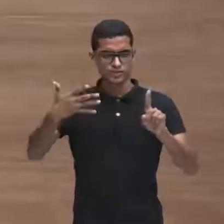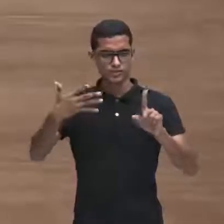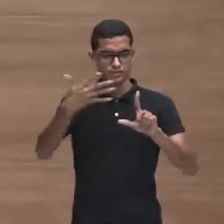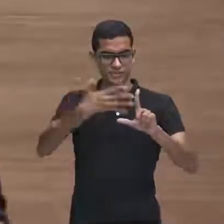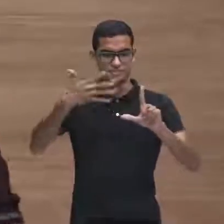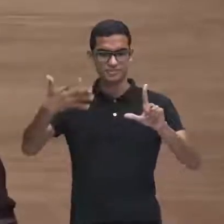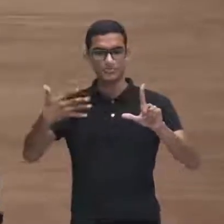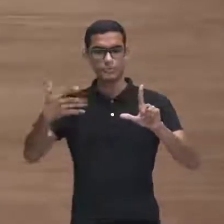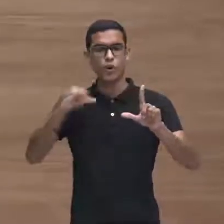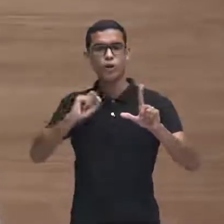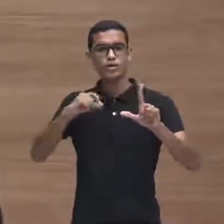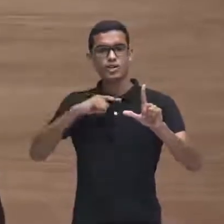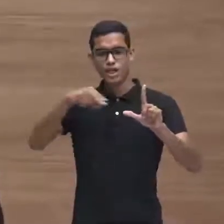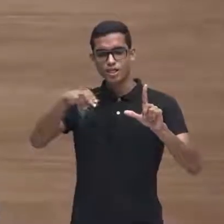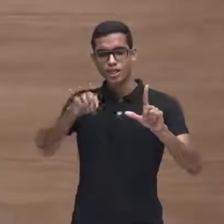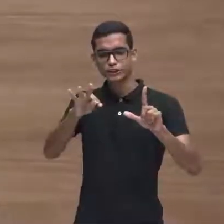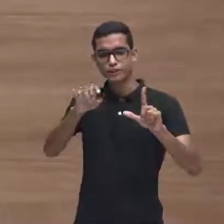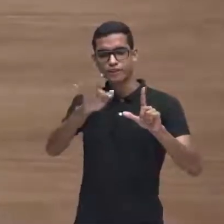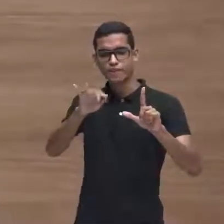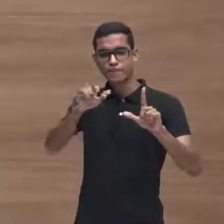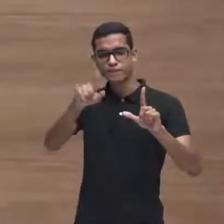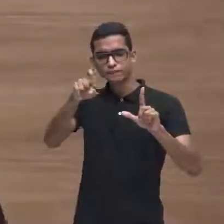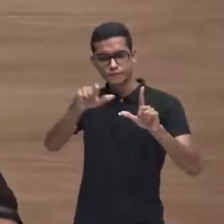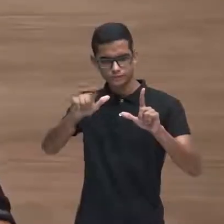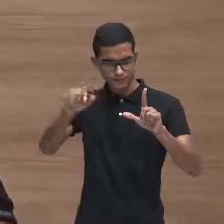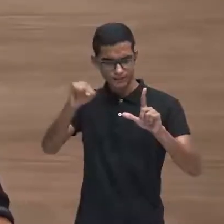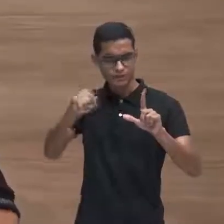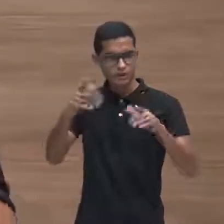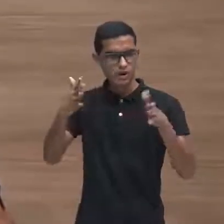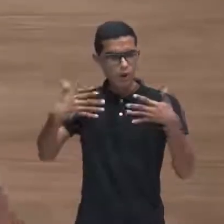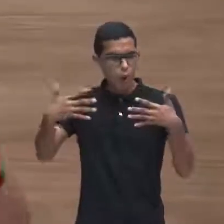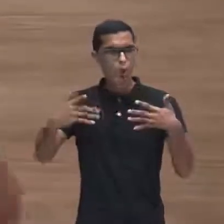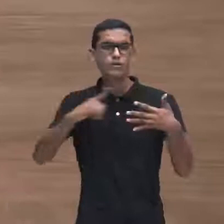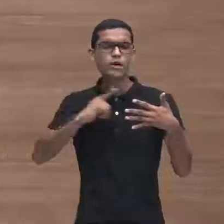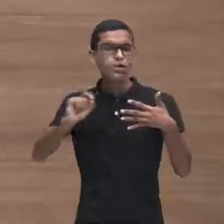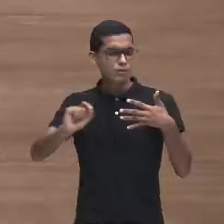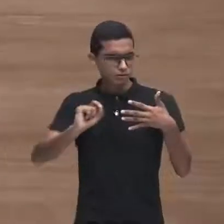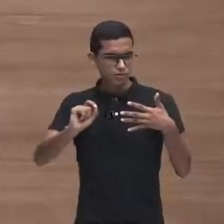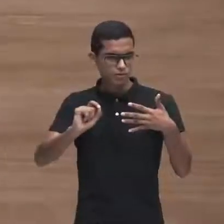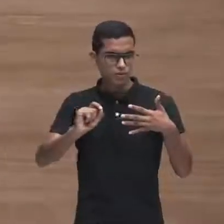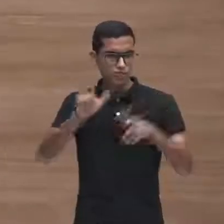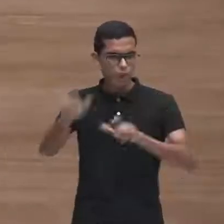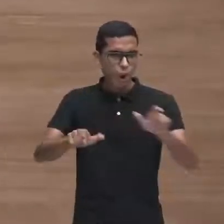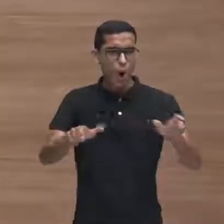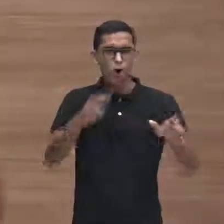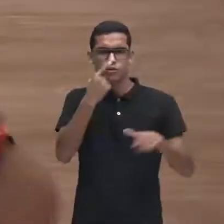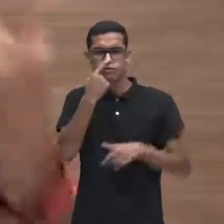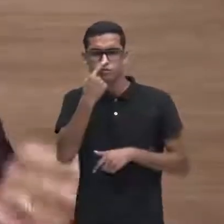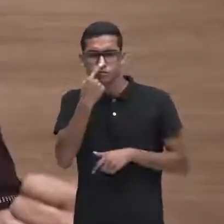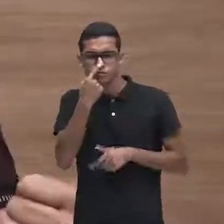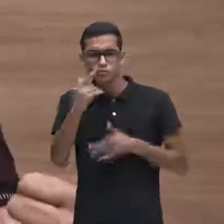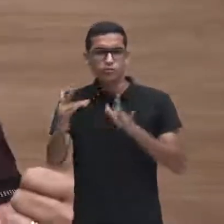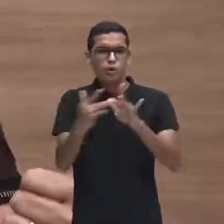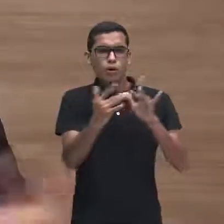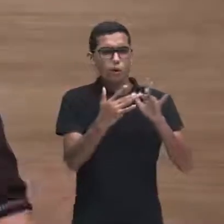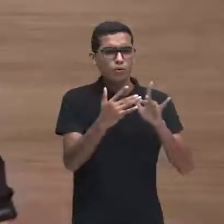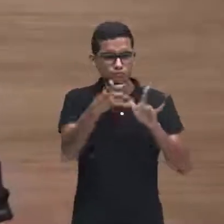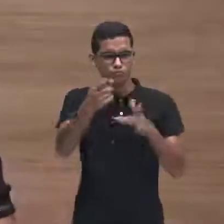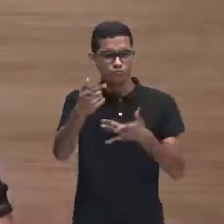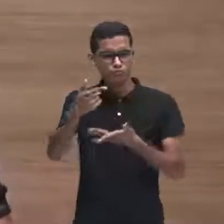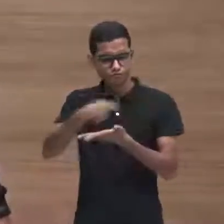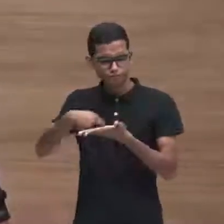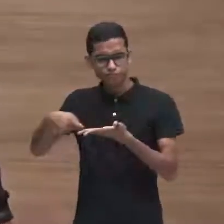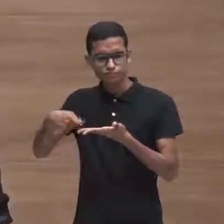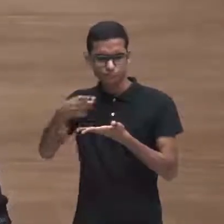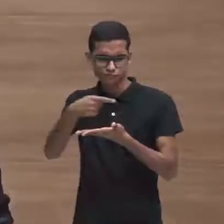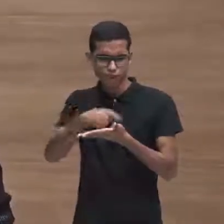série te chama mais atenção aí você percebe que você se identifica com um personagem coloca no papel quais